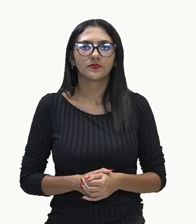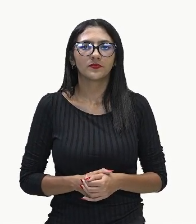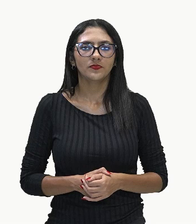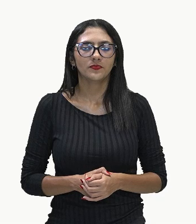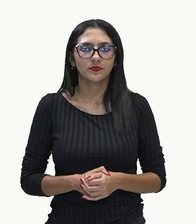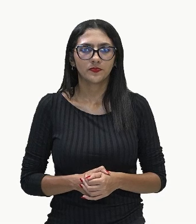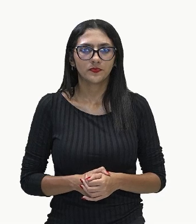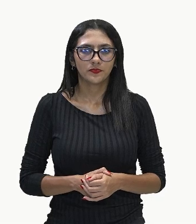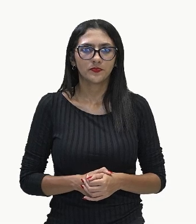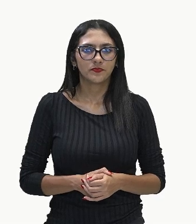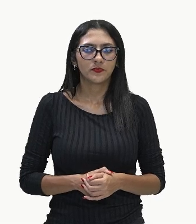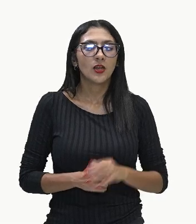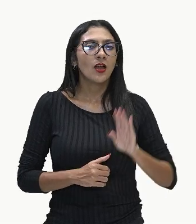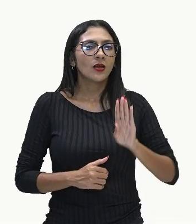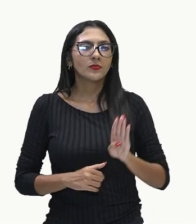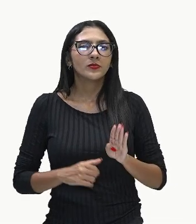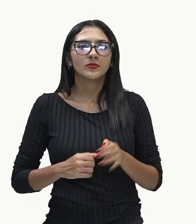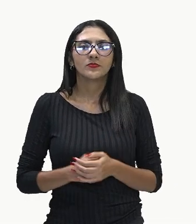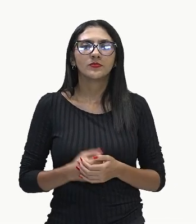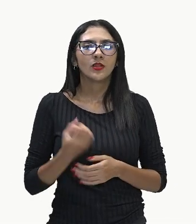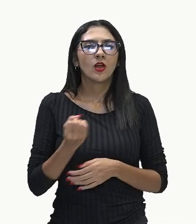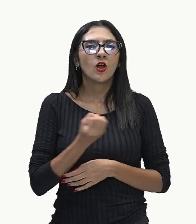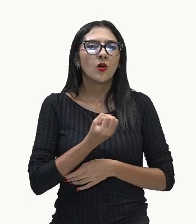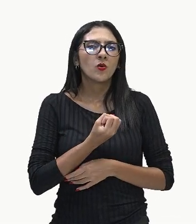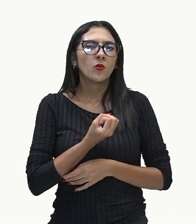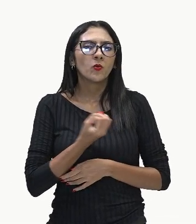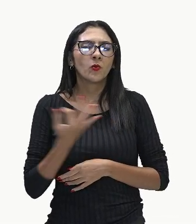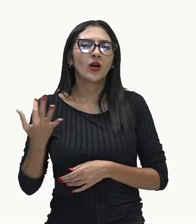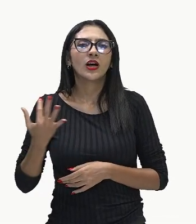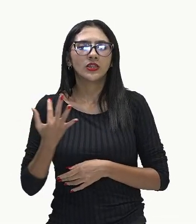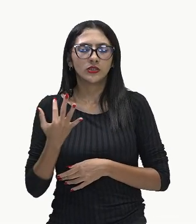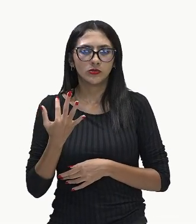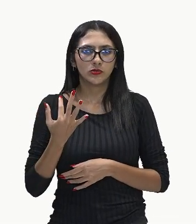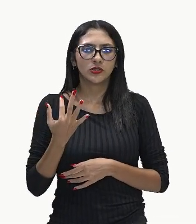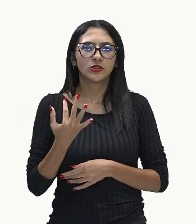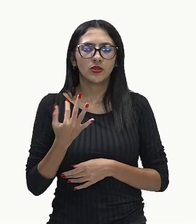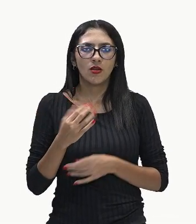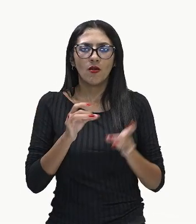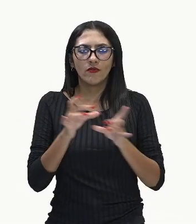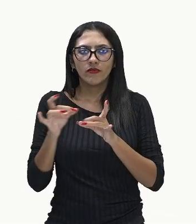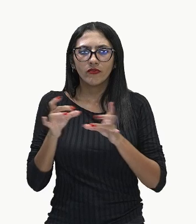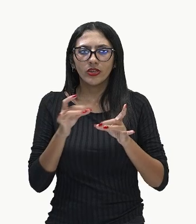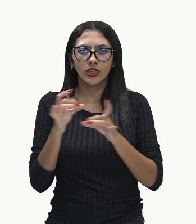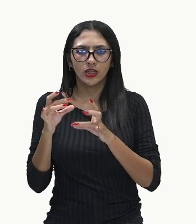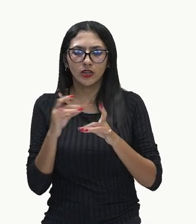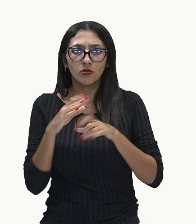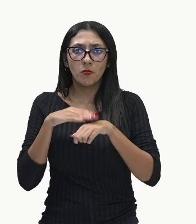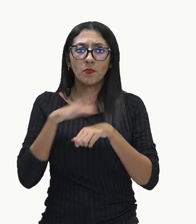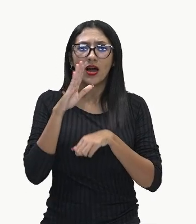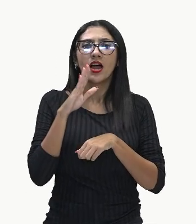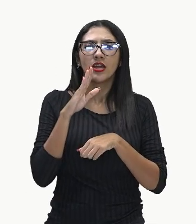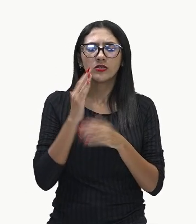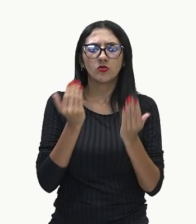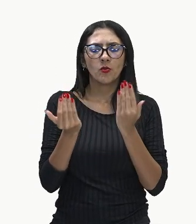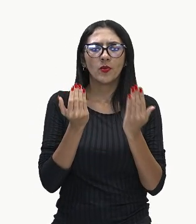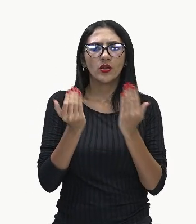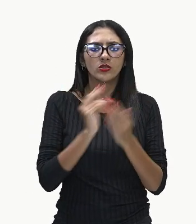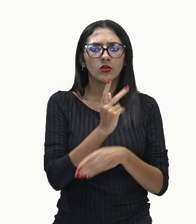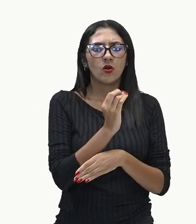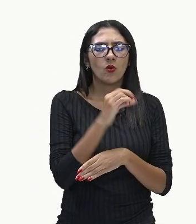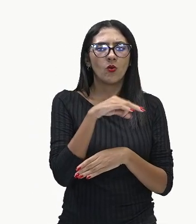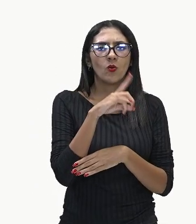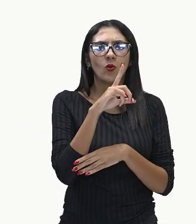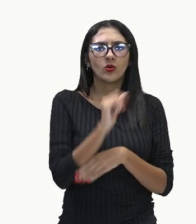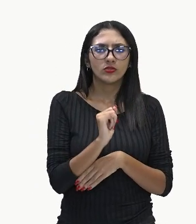Quantos veículos a mais a Honda deveria vender para igualar a venda do primeiro colocado em vendas em